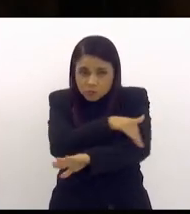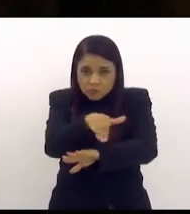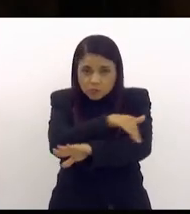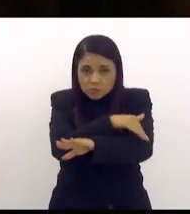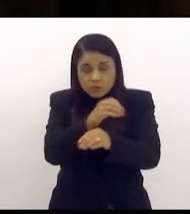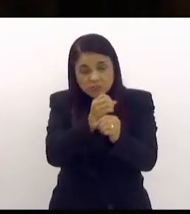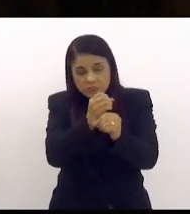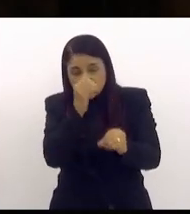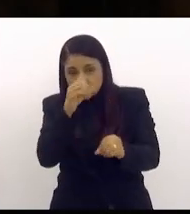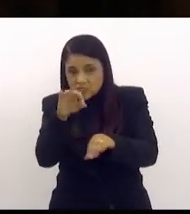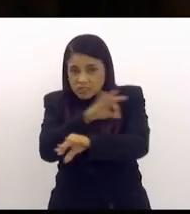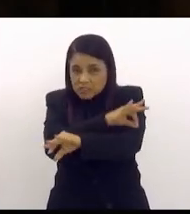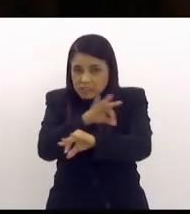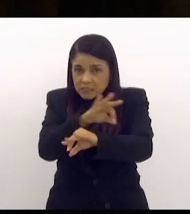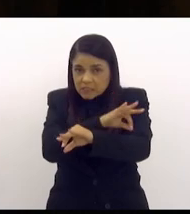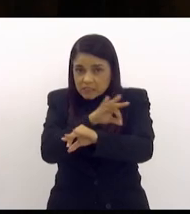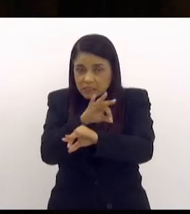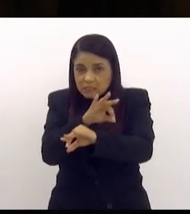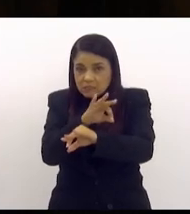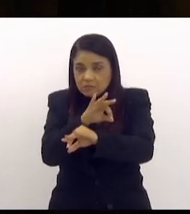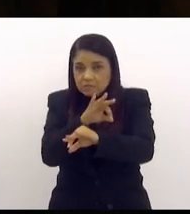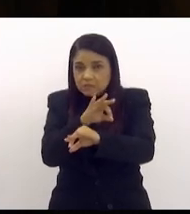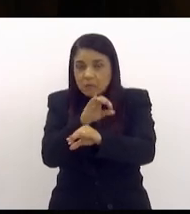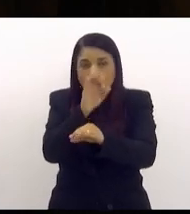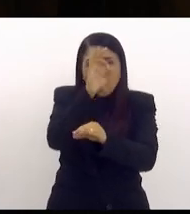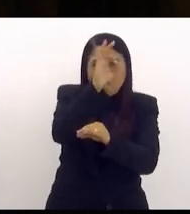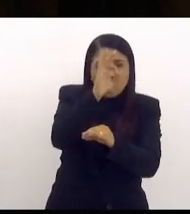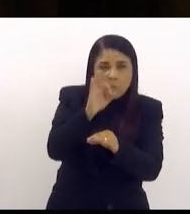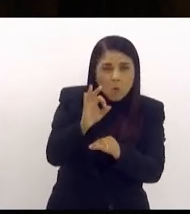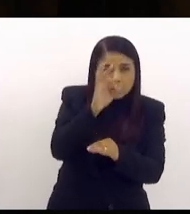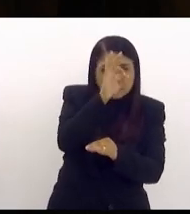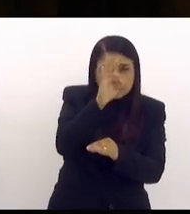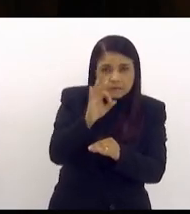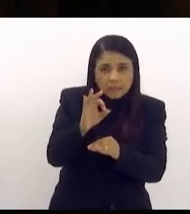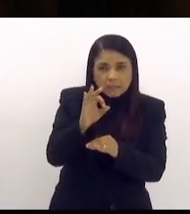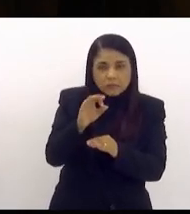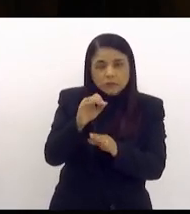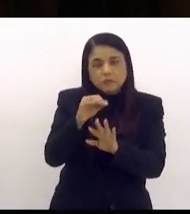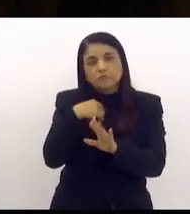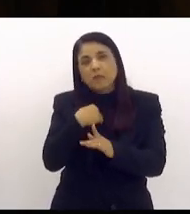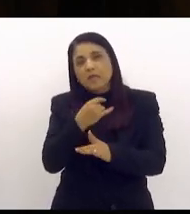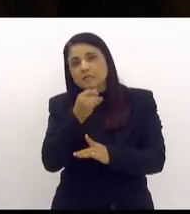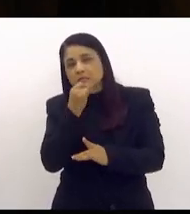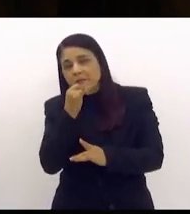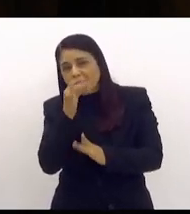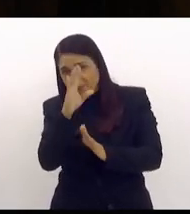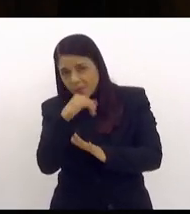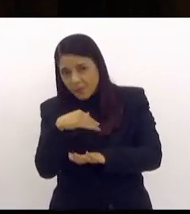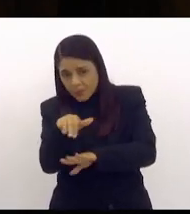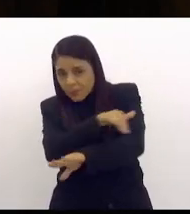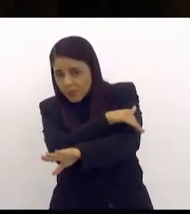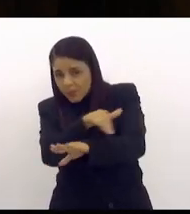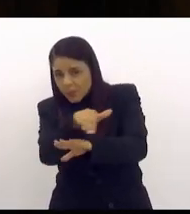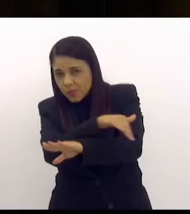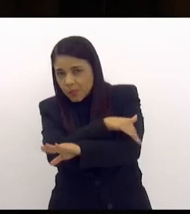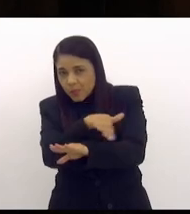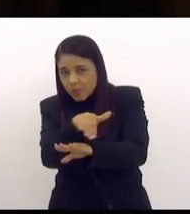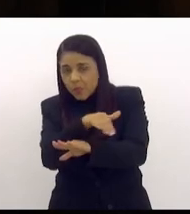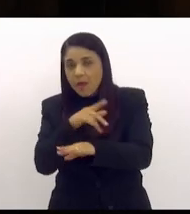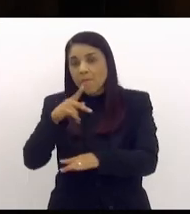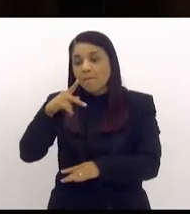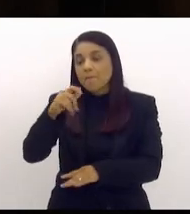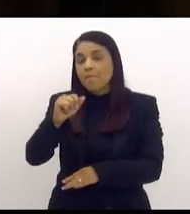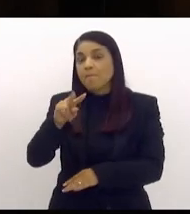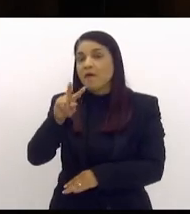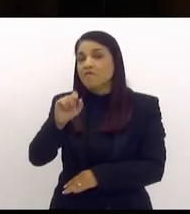engenharia estipulou com algumas porcentagens rua por exemplo Pavão